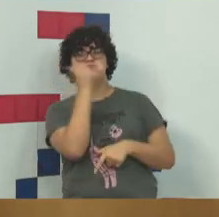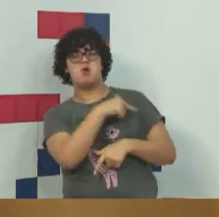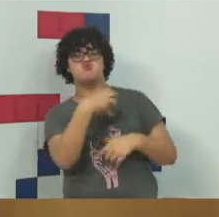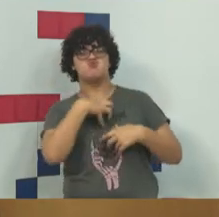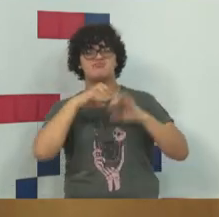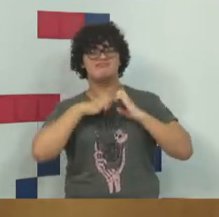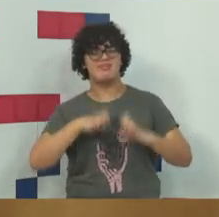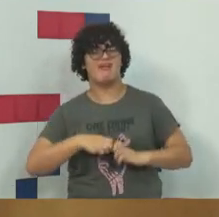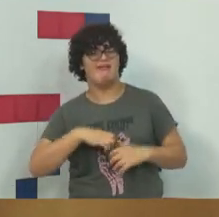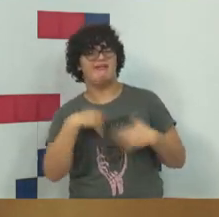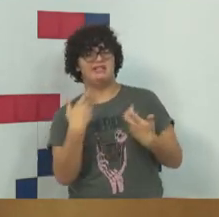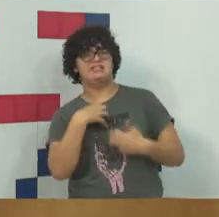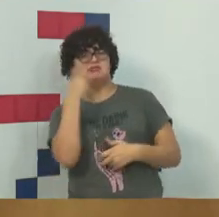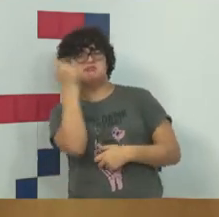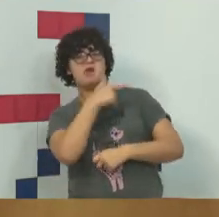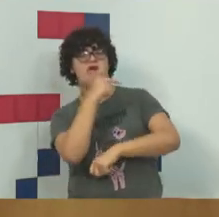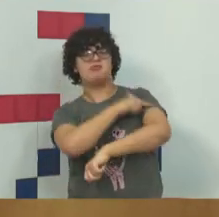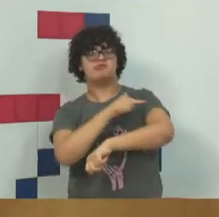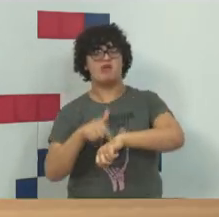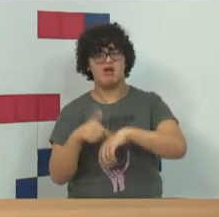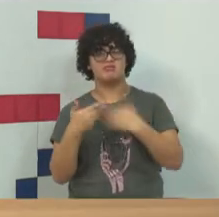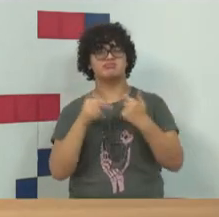formação da população?